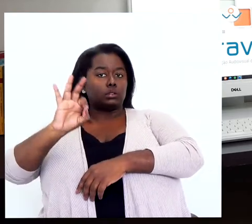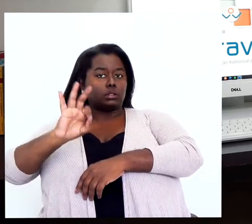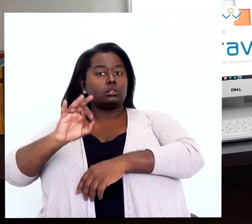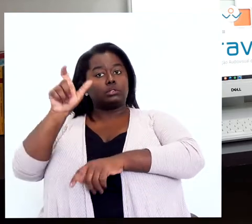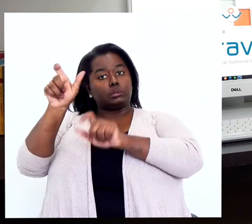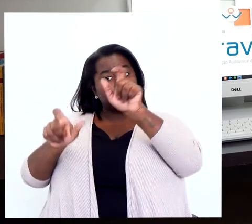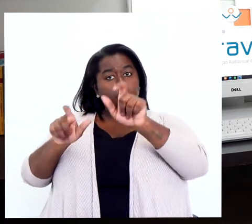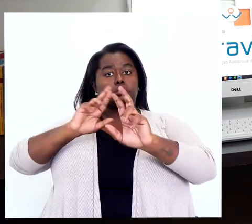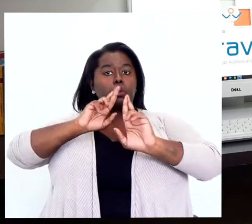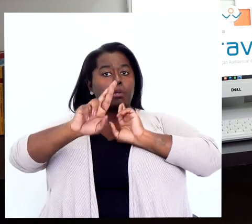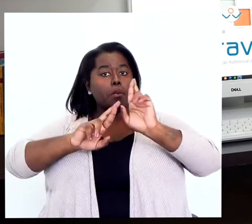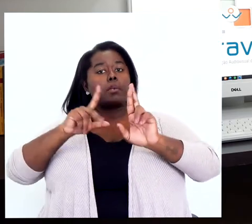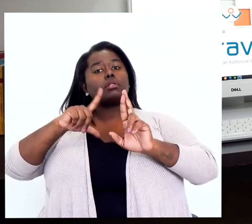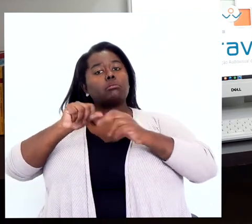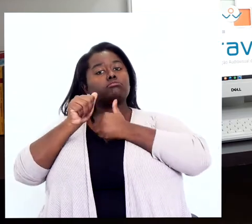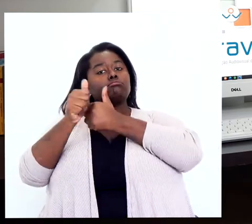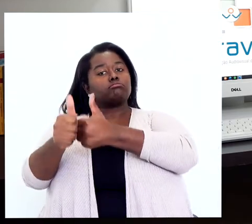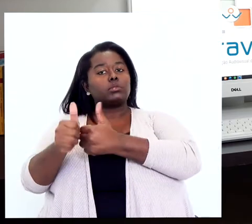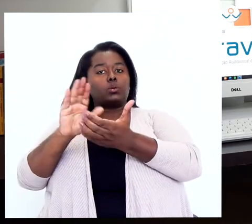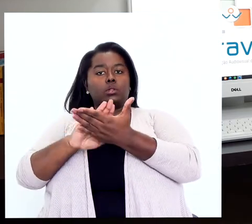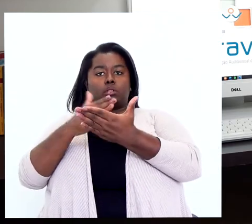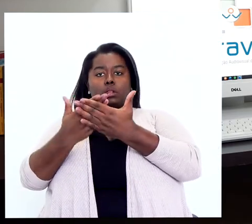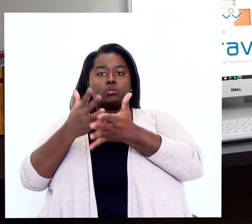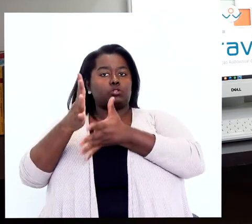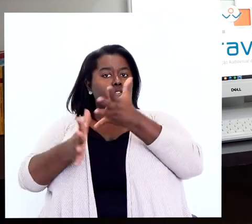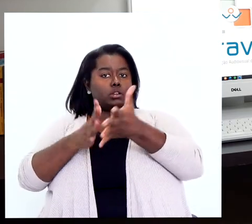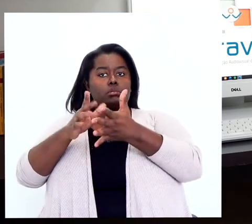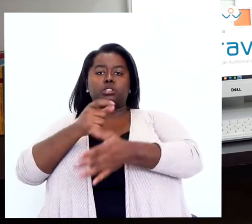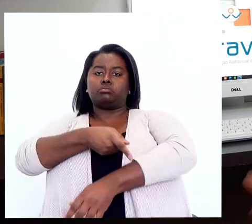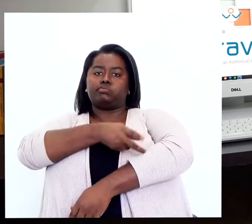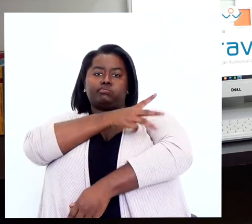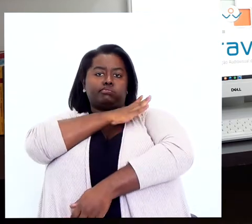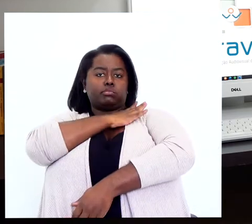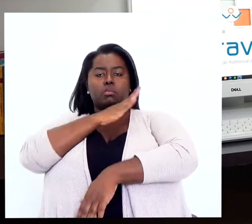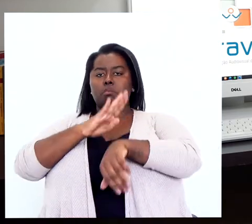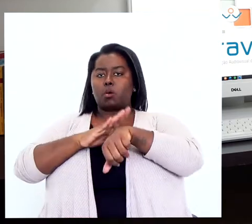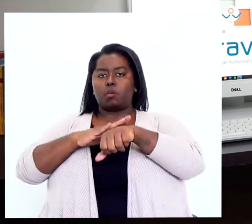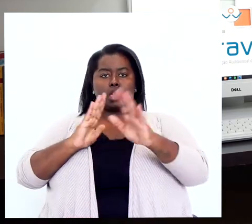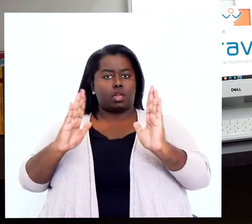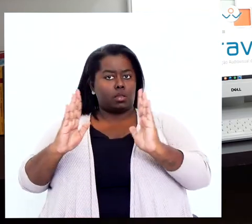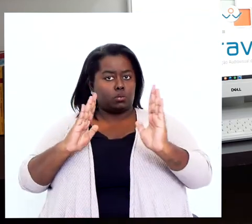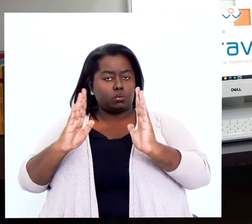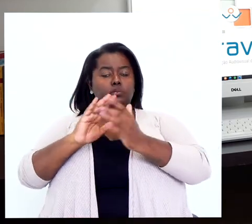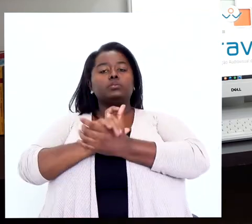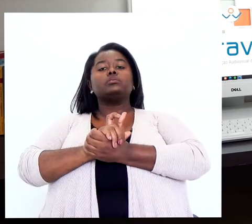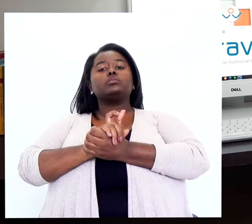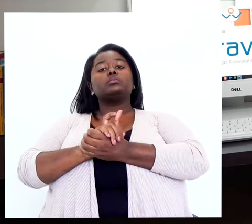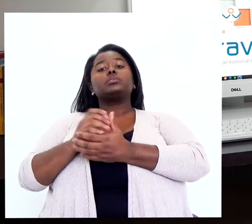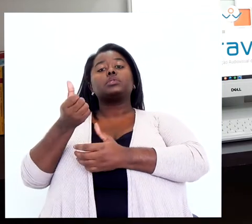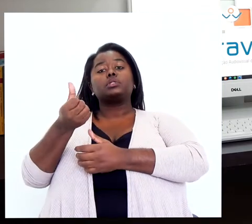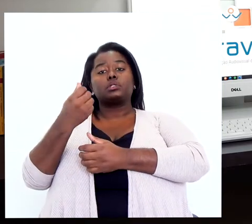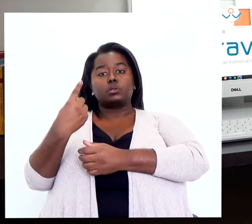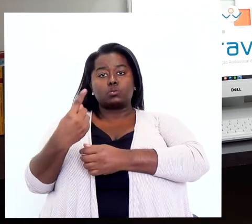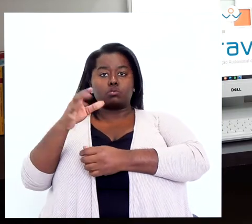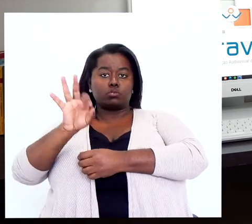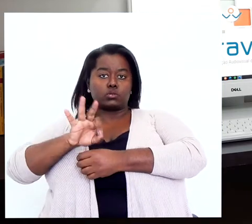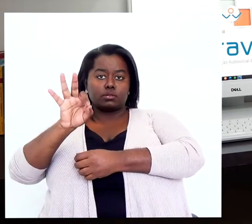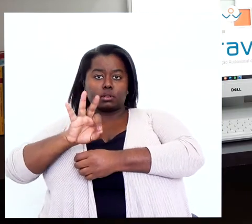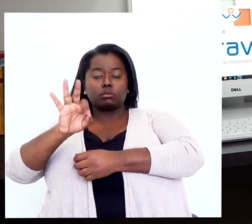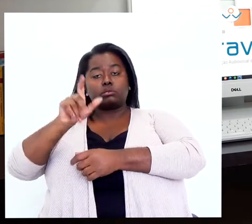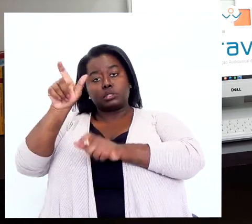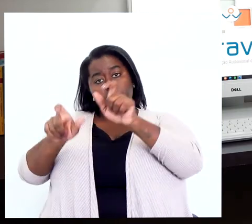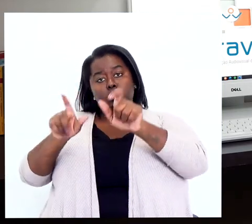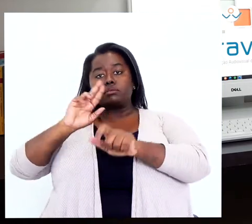respondentes tiveram acompanhamento de intérpretes de língua de sinais em algum período da fase escolar. 61%